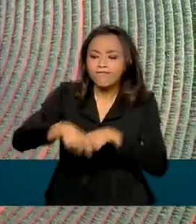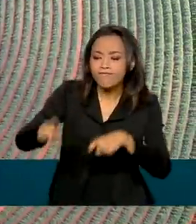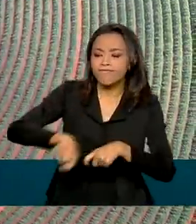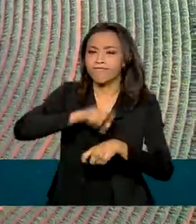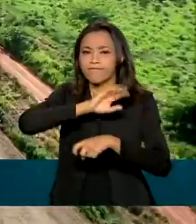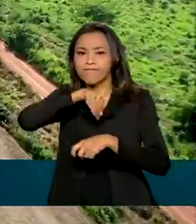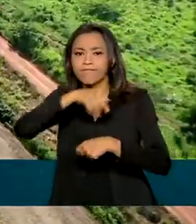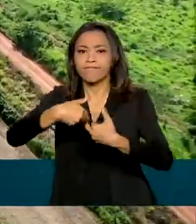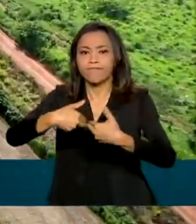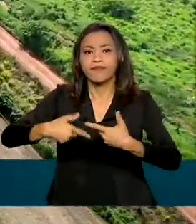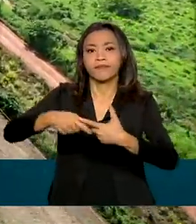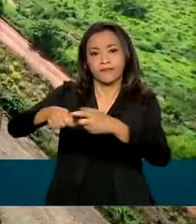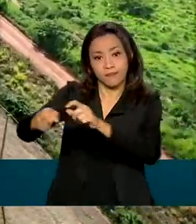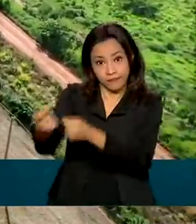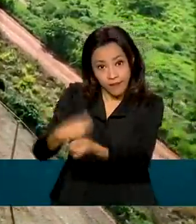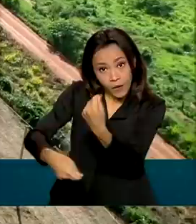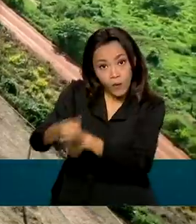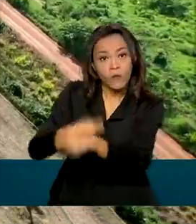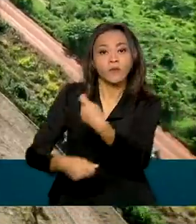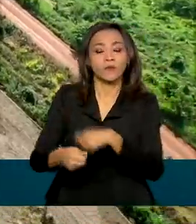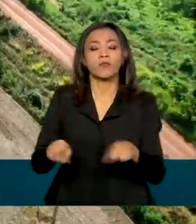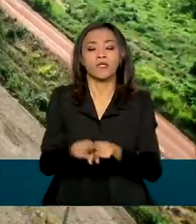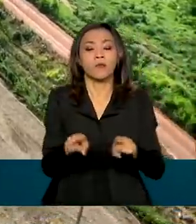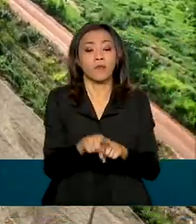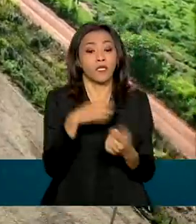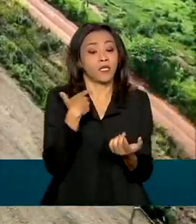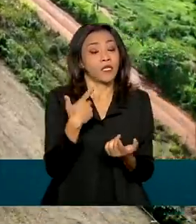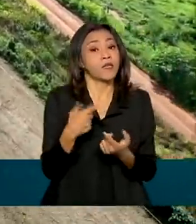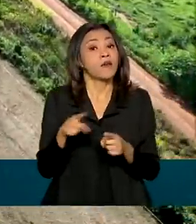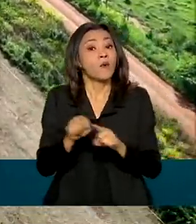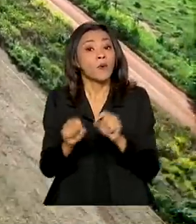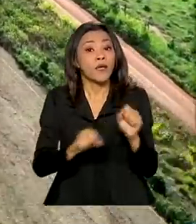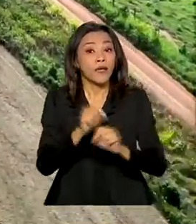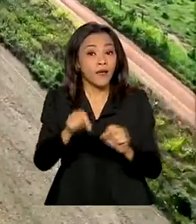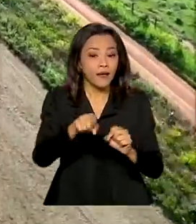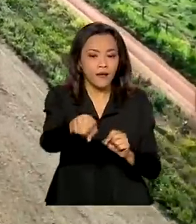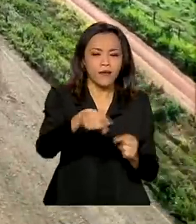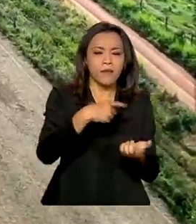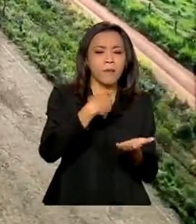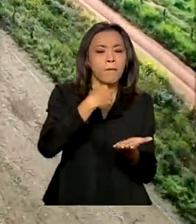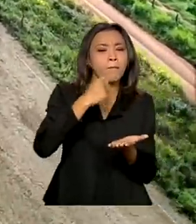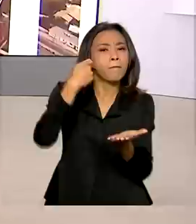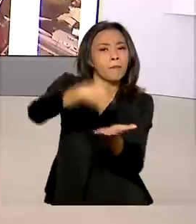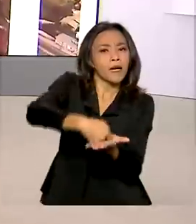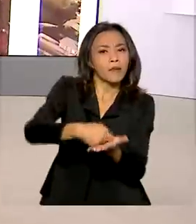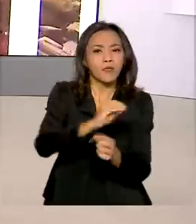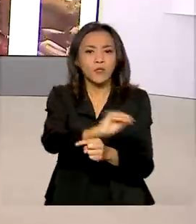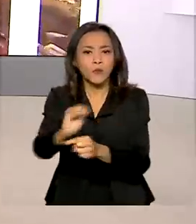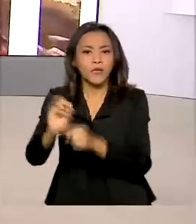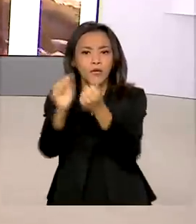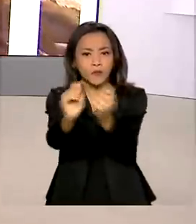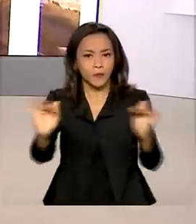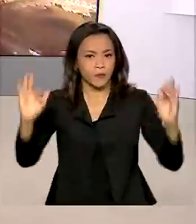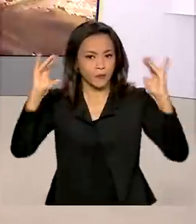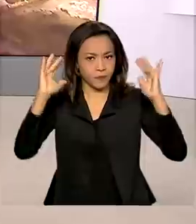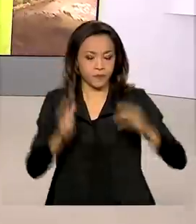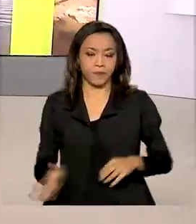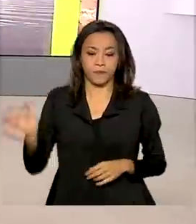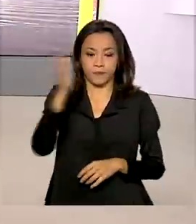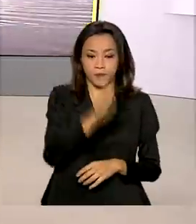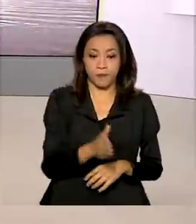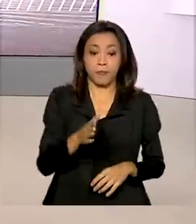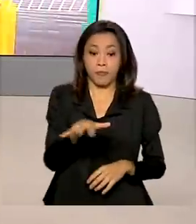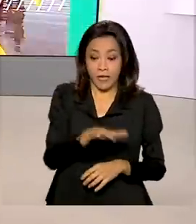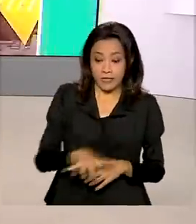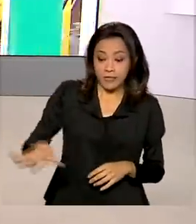sustentável. E também estuda a regulamentação do pagamento de serviços ambientais. E o agronegócio vem